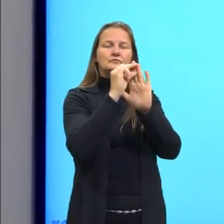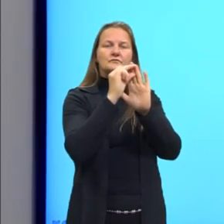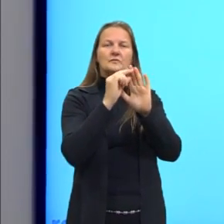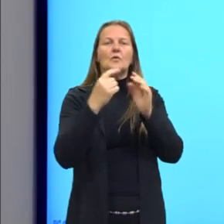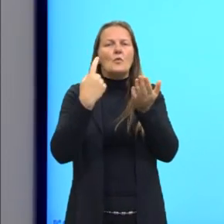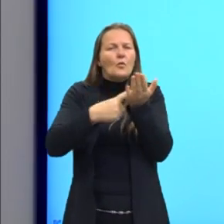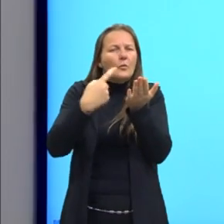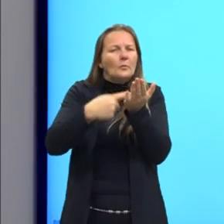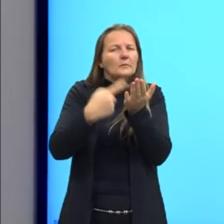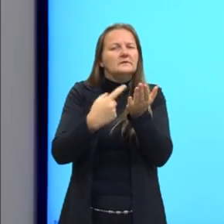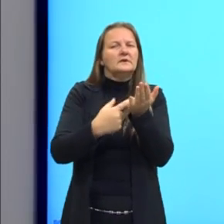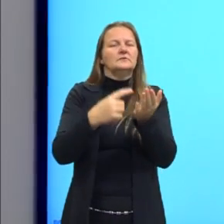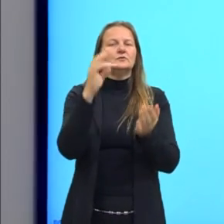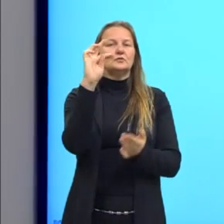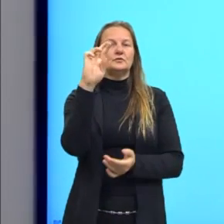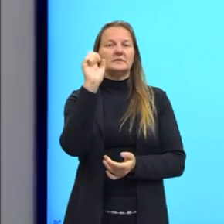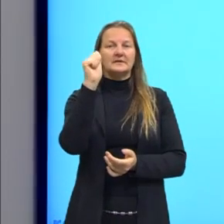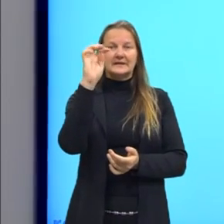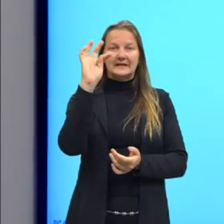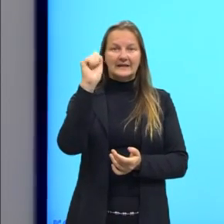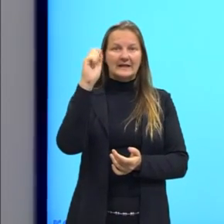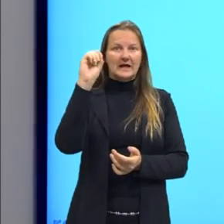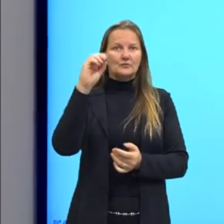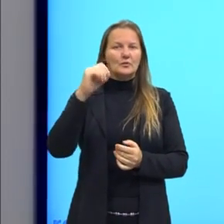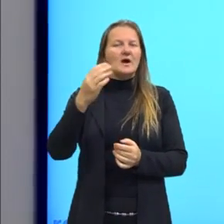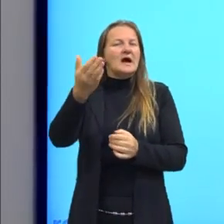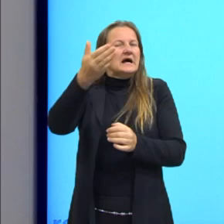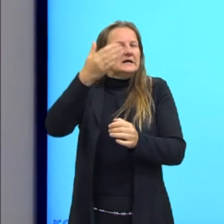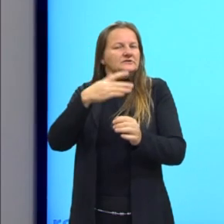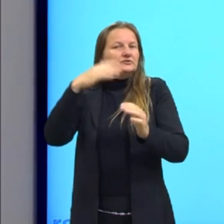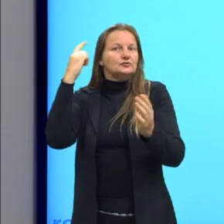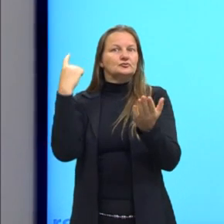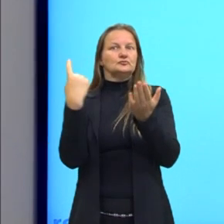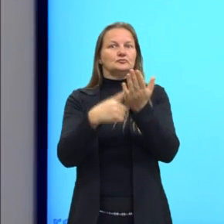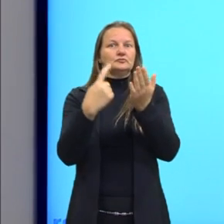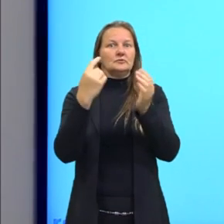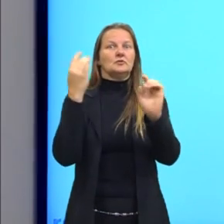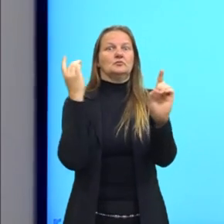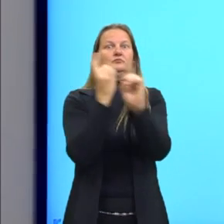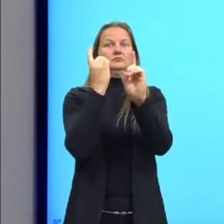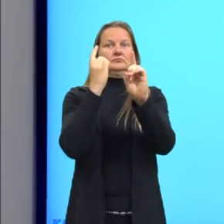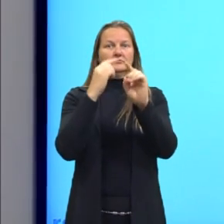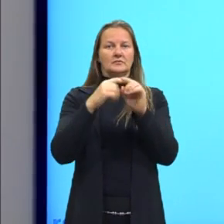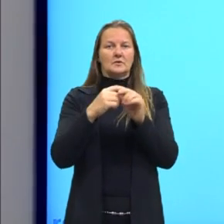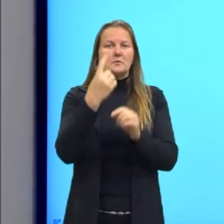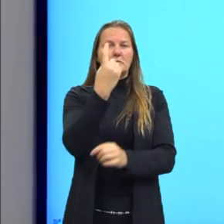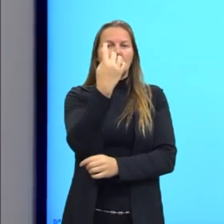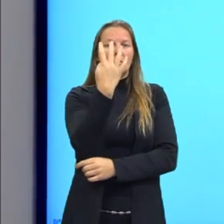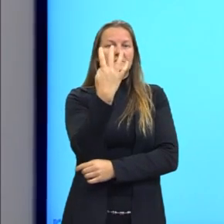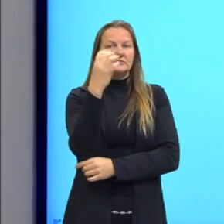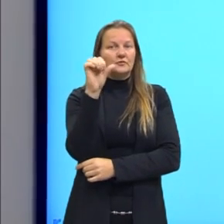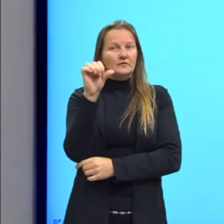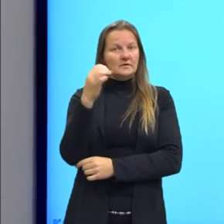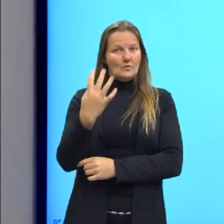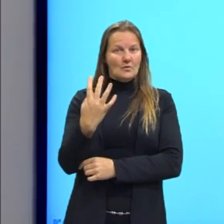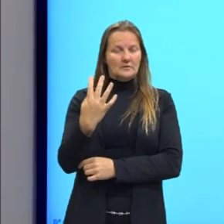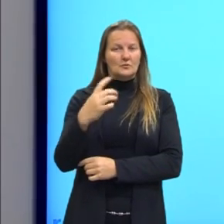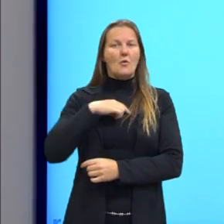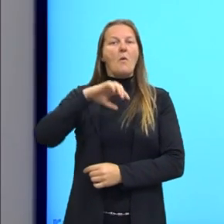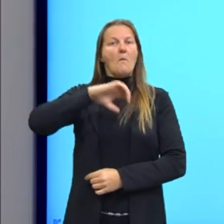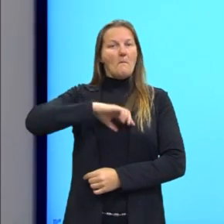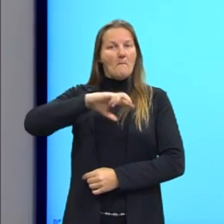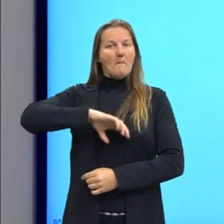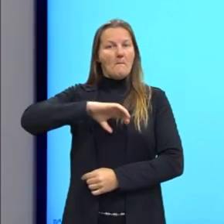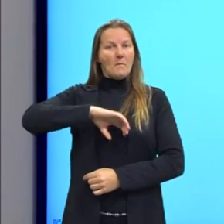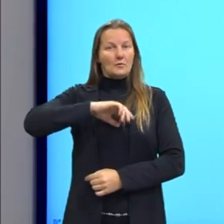Então, um pouco antes do descobrimento, da invasão do Brasil, em 1494, Portugal e